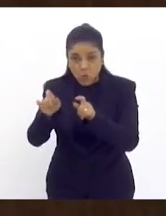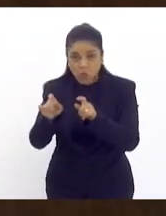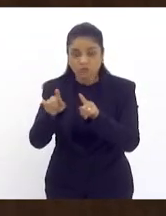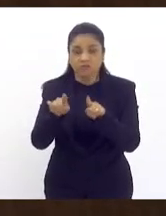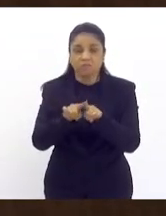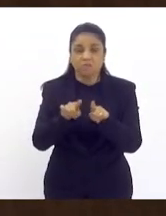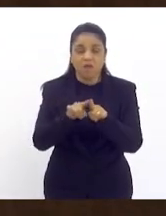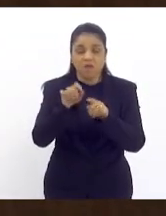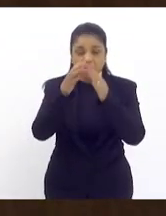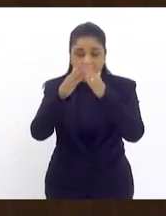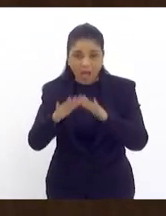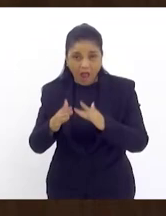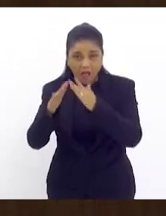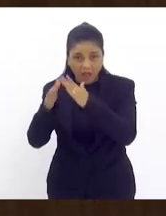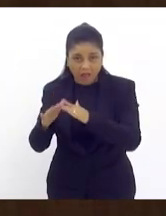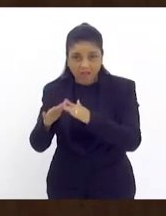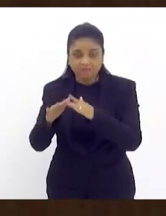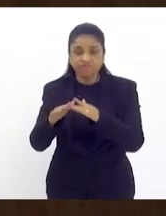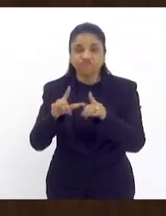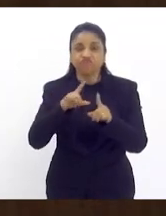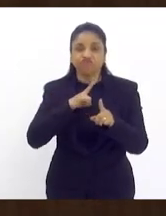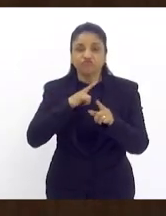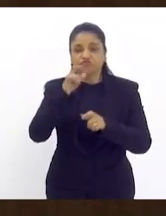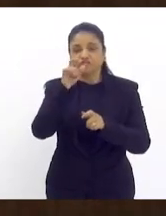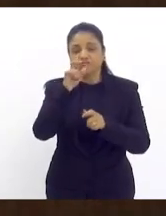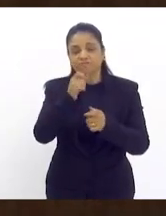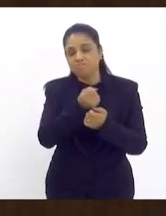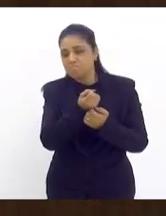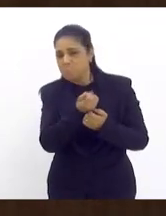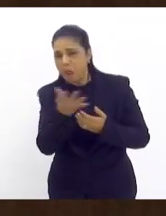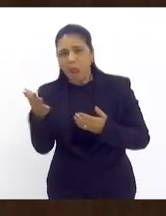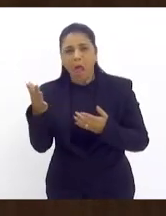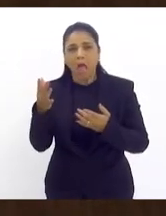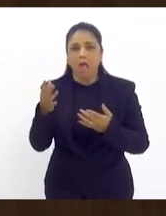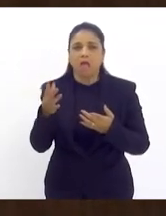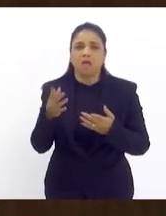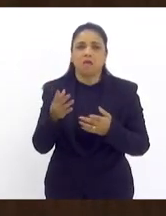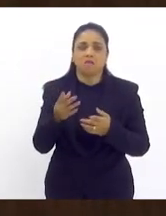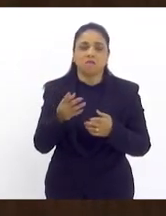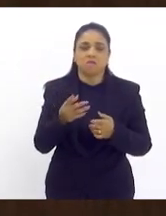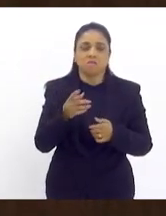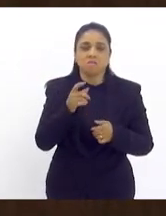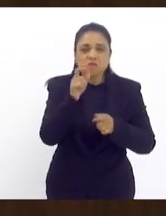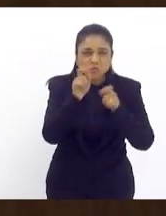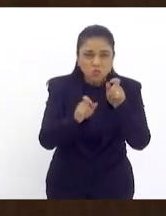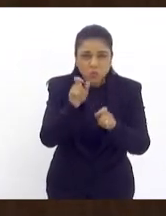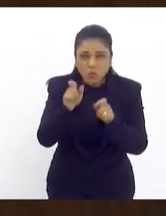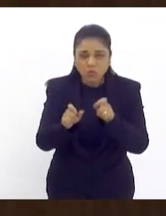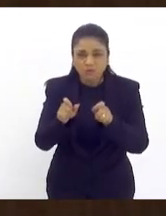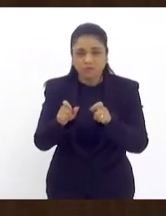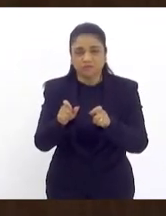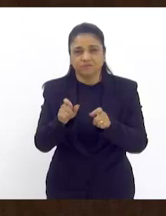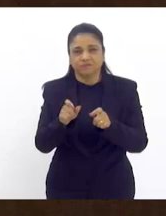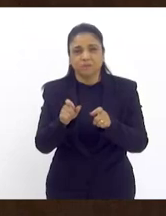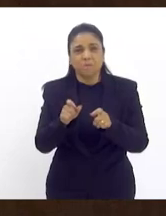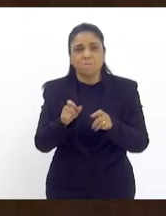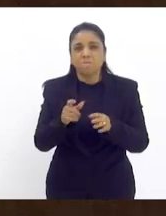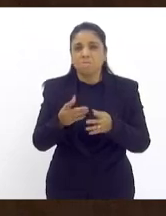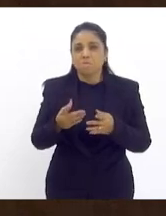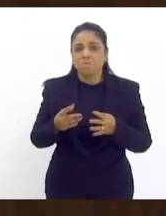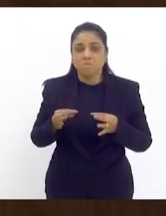das dezenas de milhares dito isso senhor presidente o problema era ter acomodação